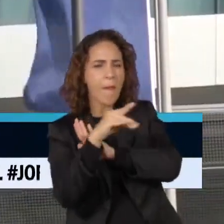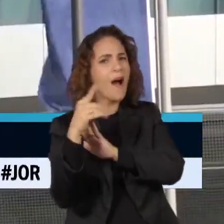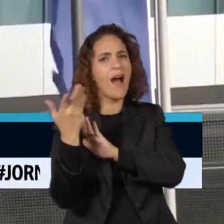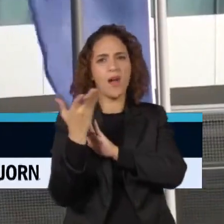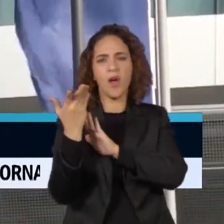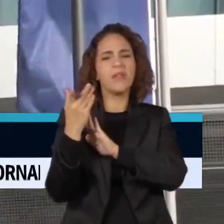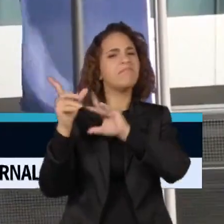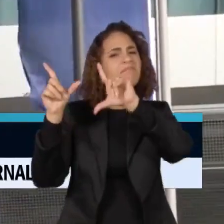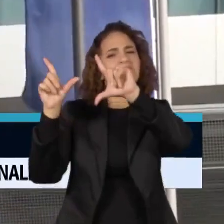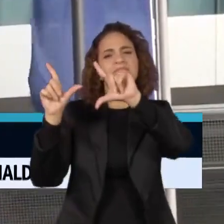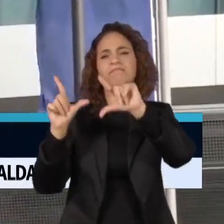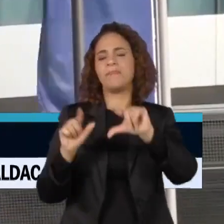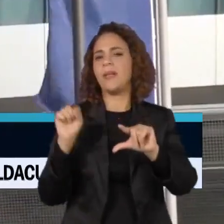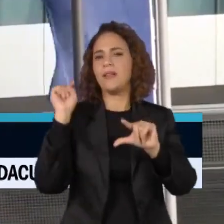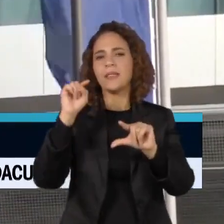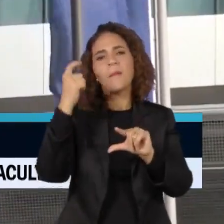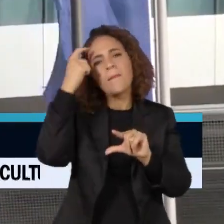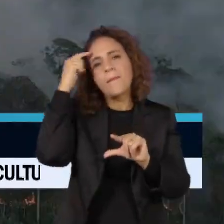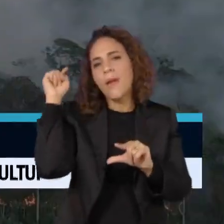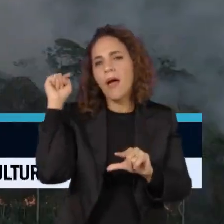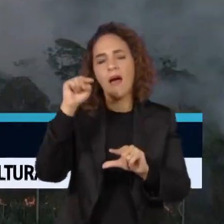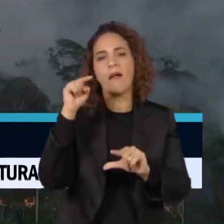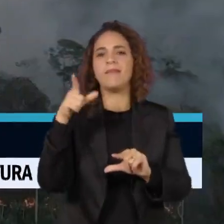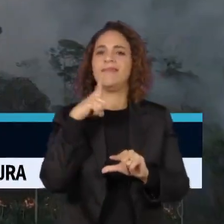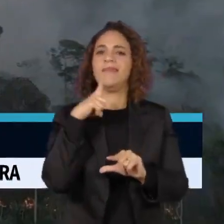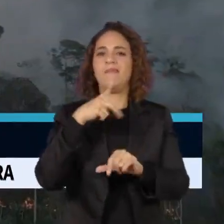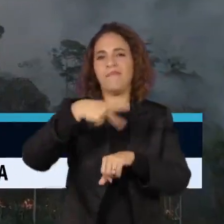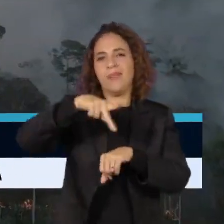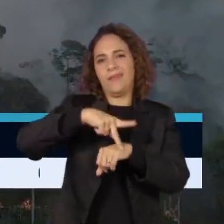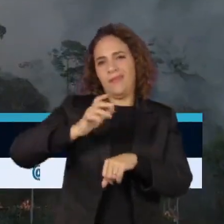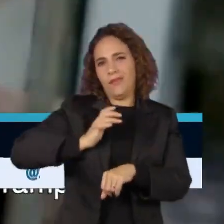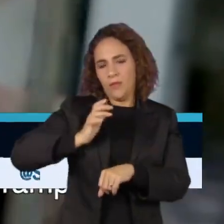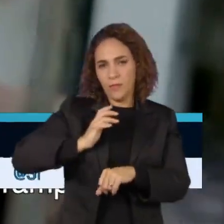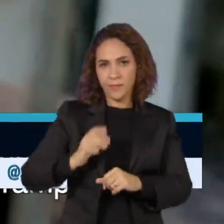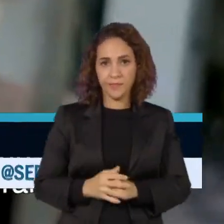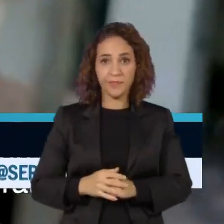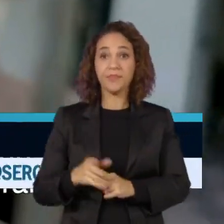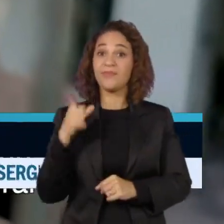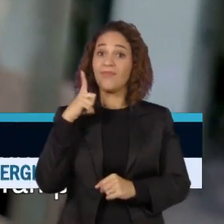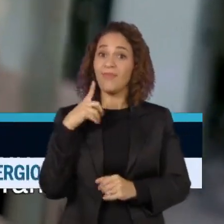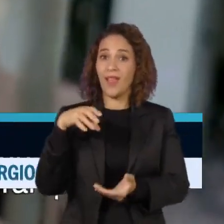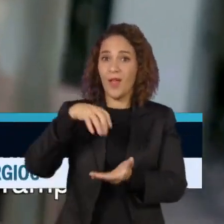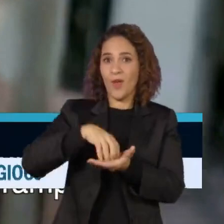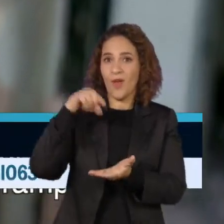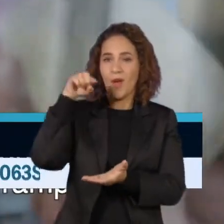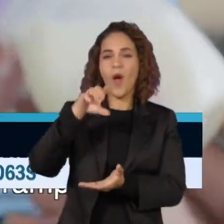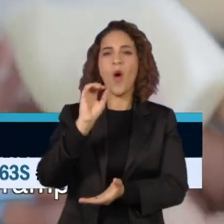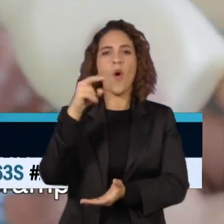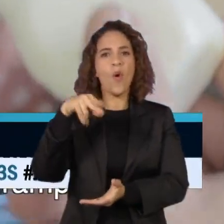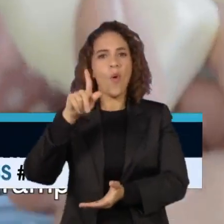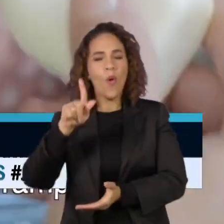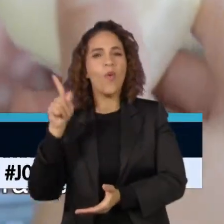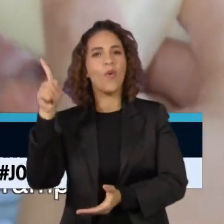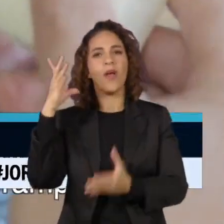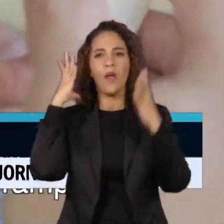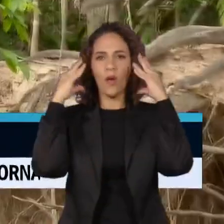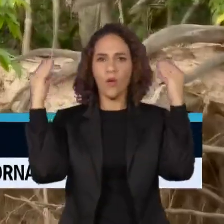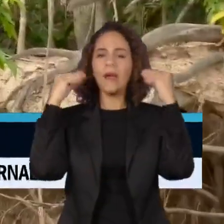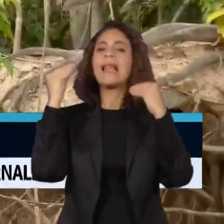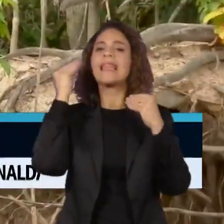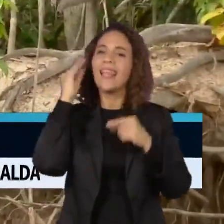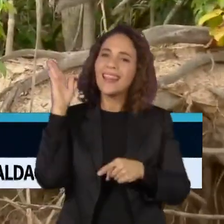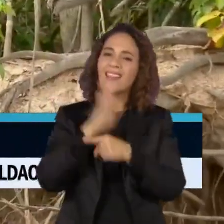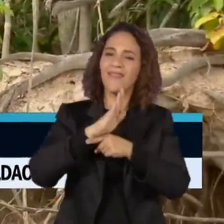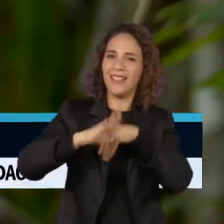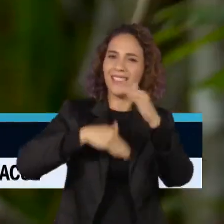força entre as maiores economias do mundo. Recentemente, uma ONG holandesa que defende o desenvolvimento sustentável